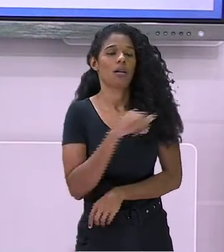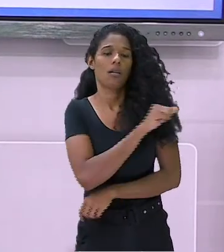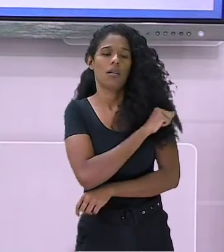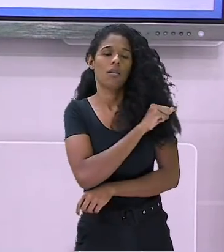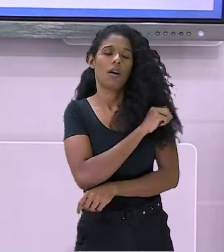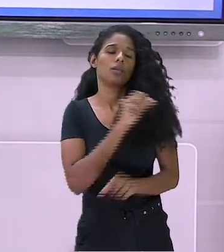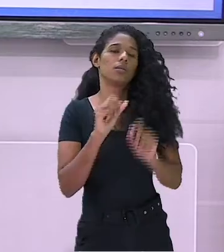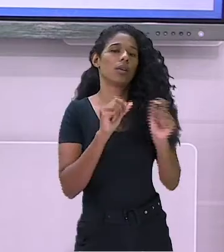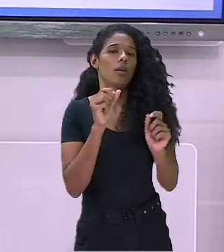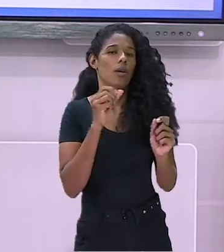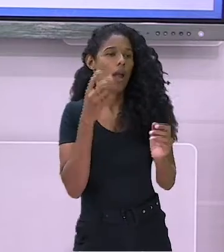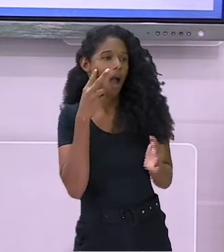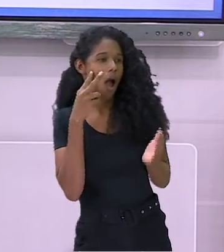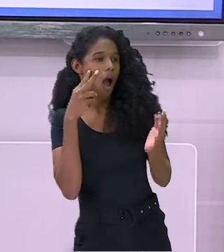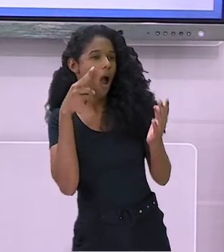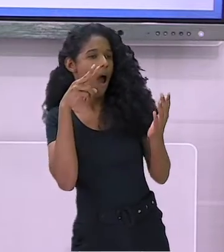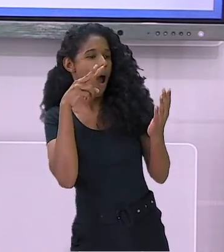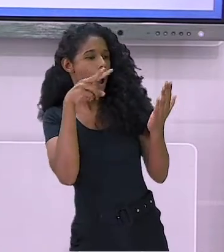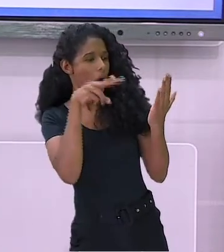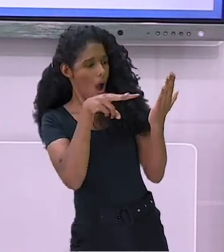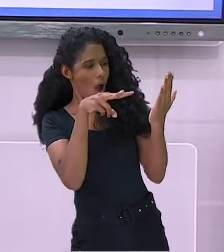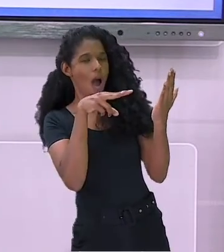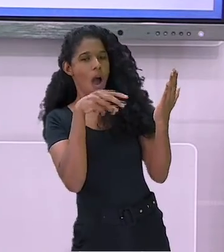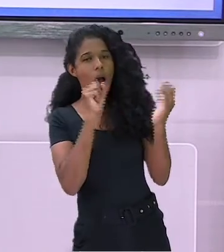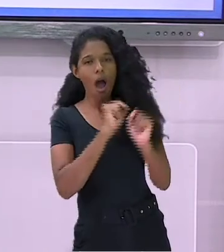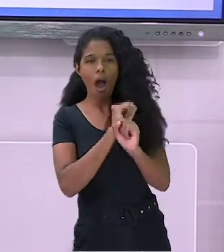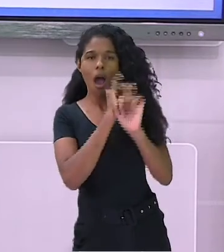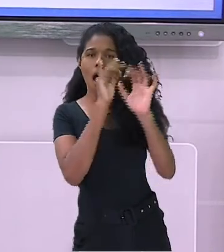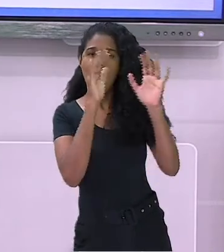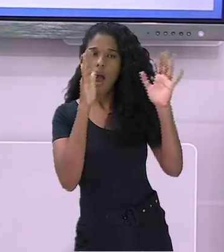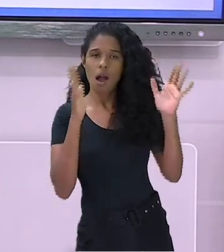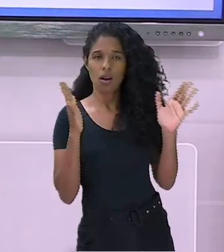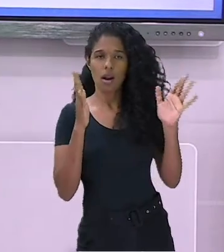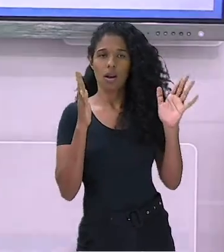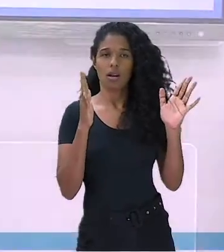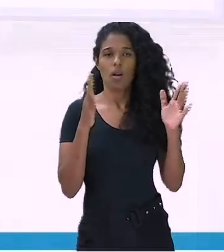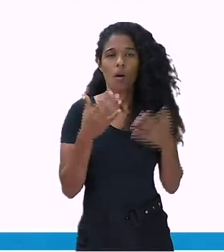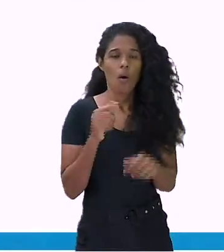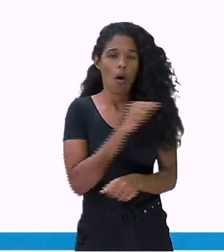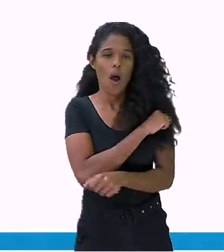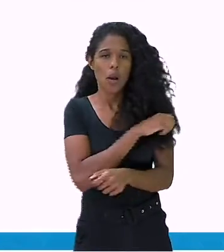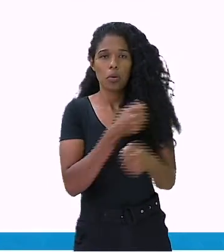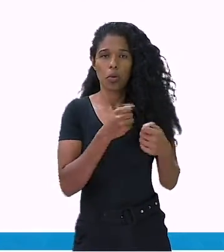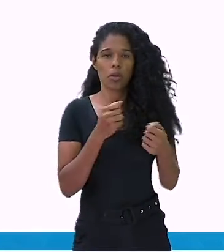muscular para manter ou mudar a postura, como na figura 2.